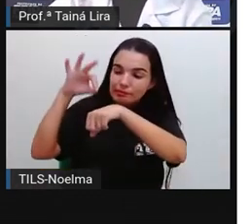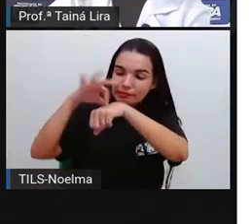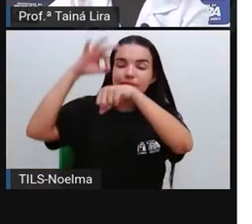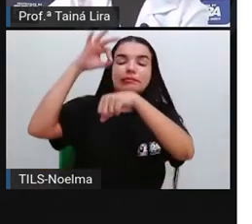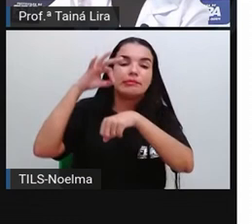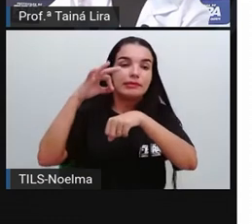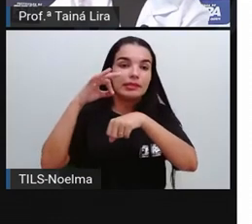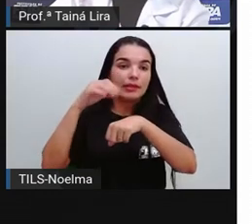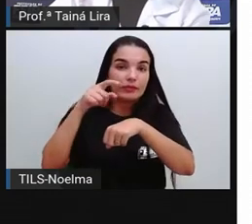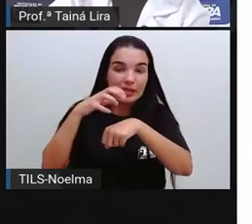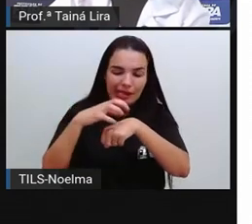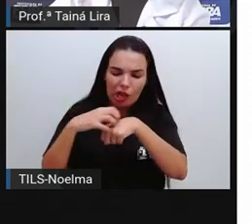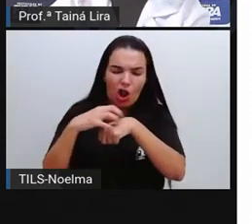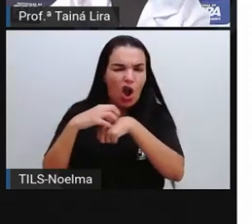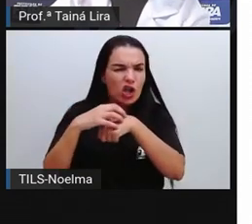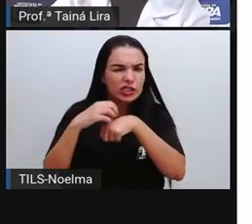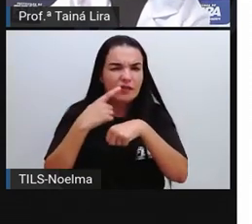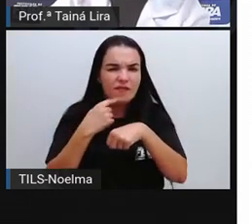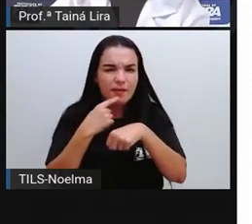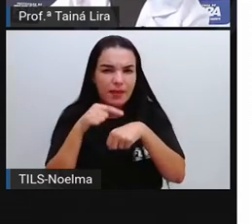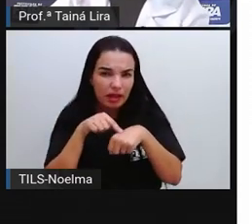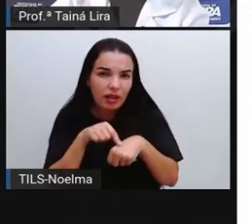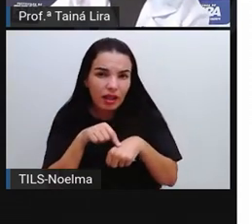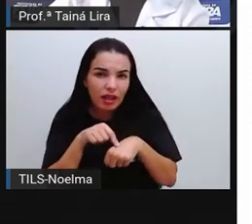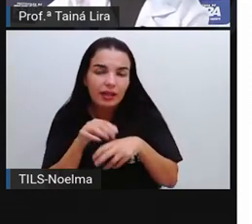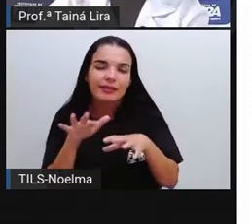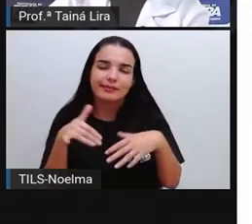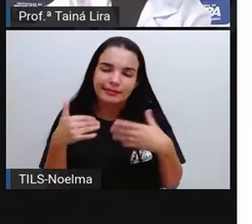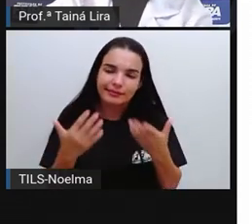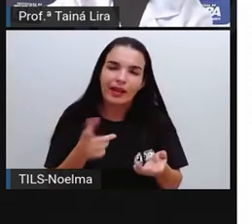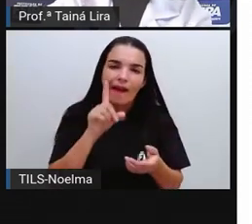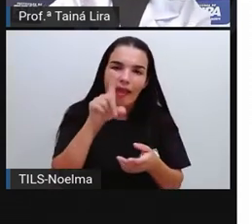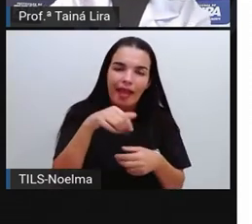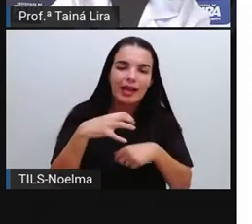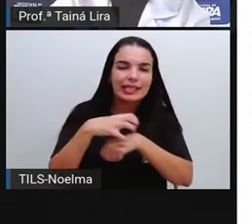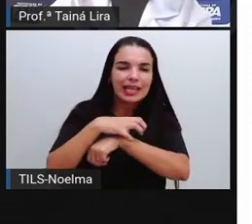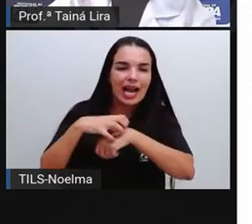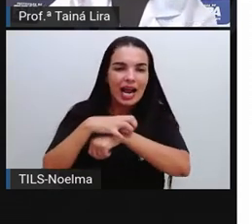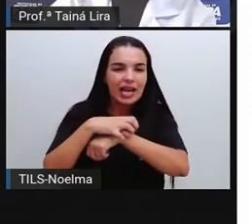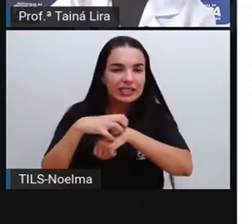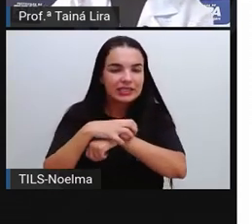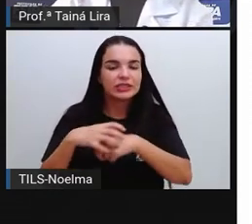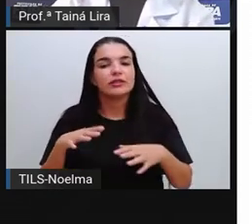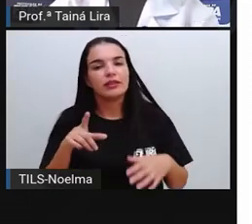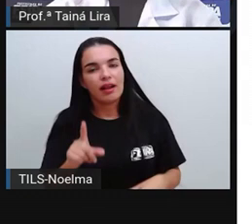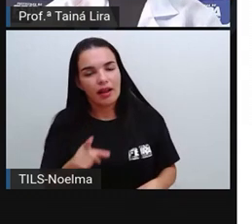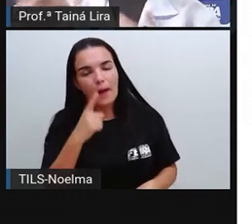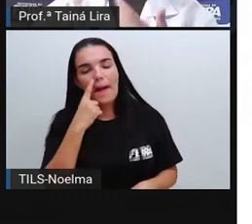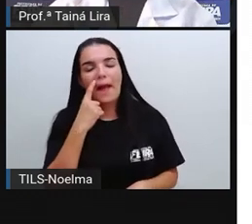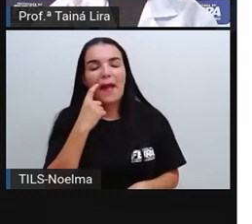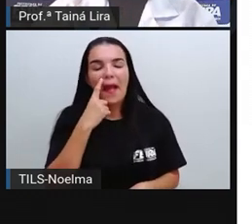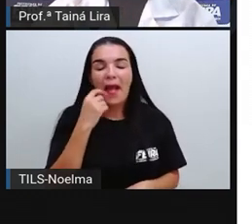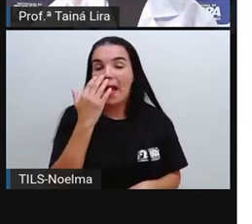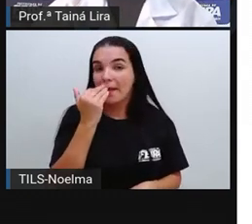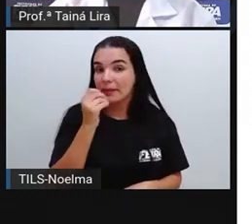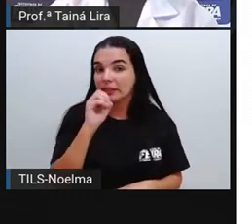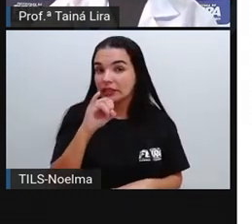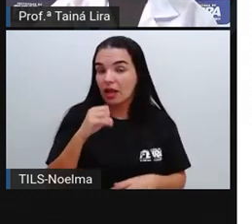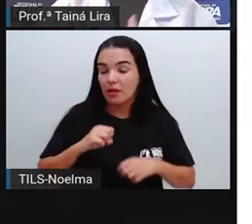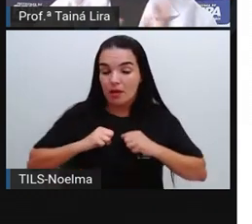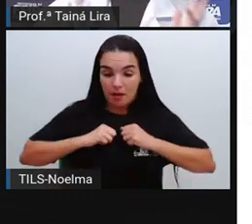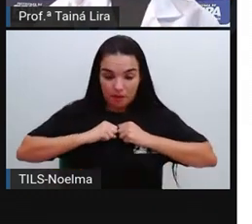e a pele no lugar ficou vermelha, coçando, subiu um carocinho? Então, a alergia alimentar